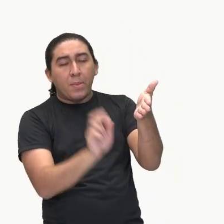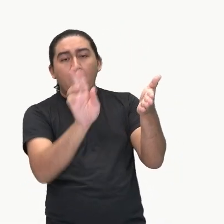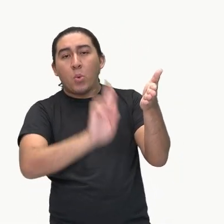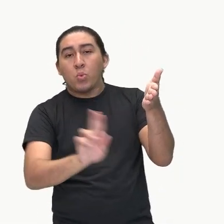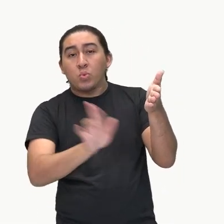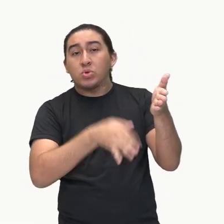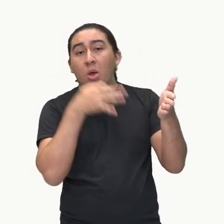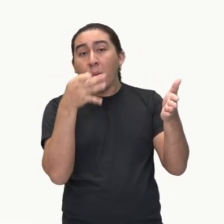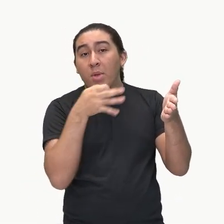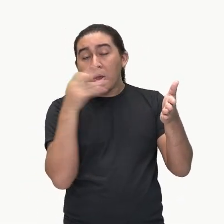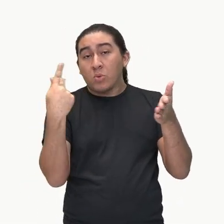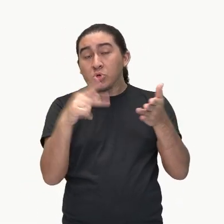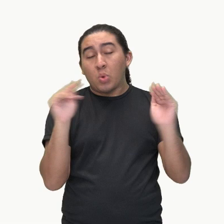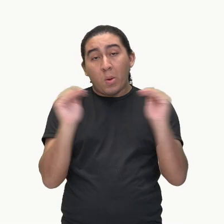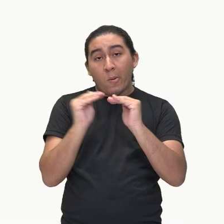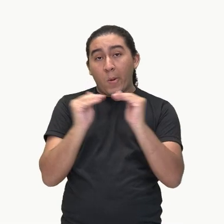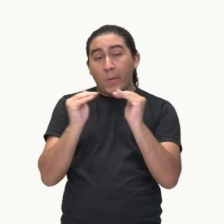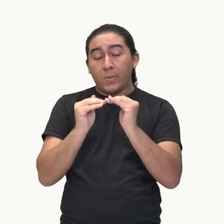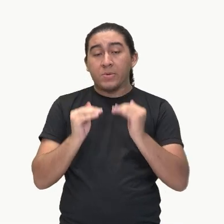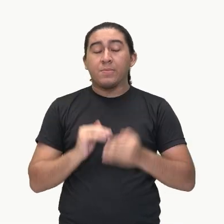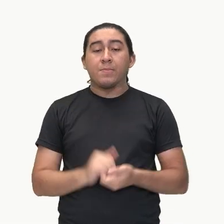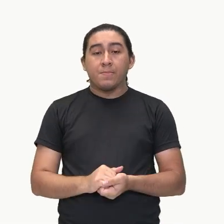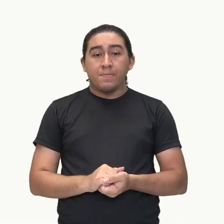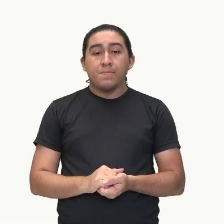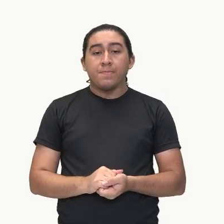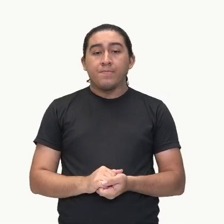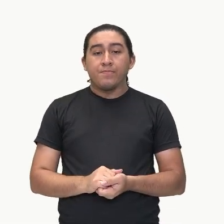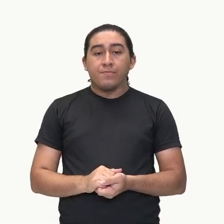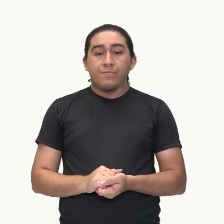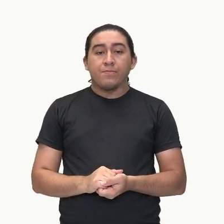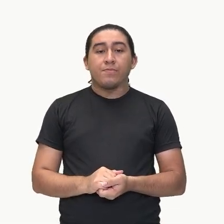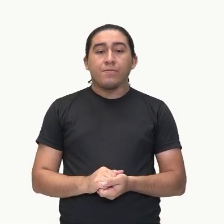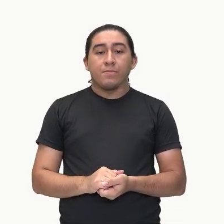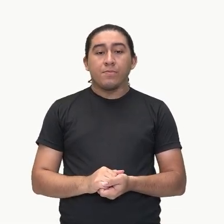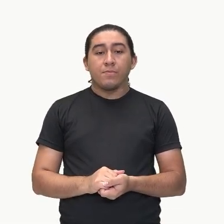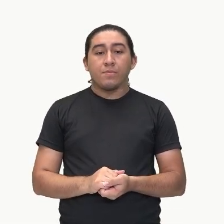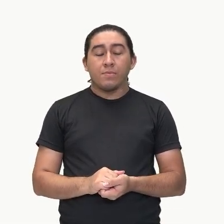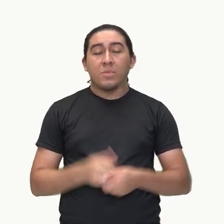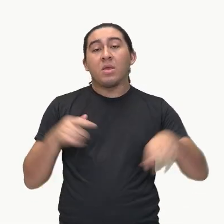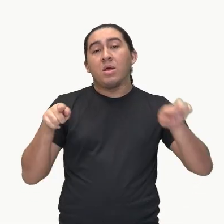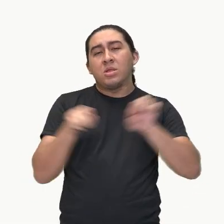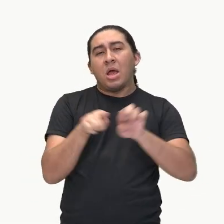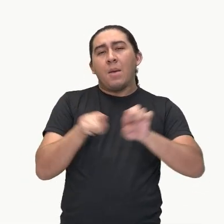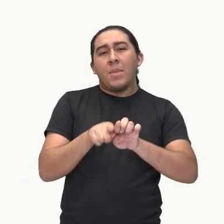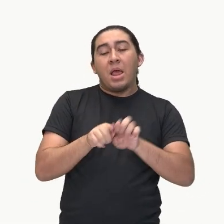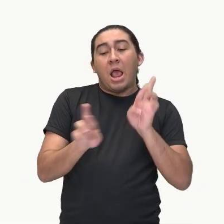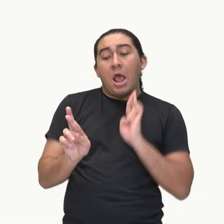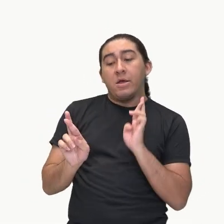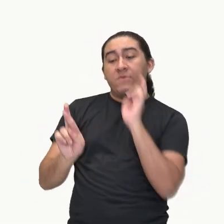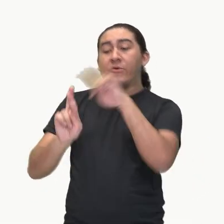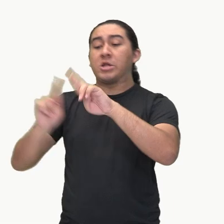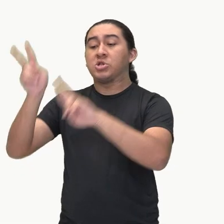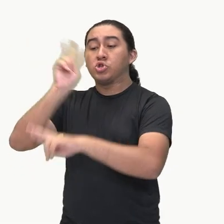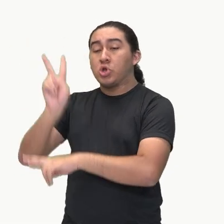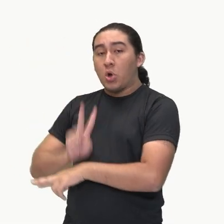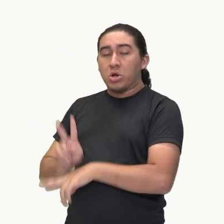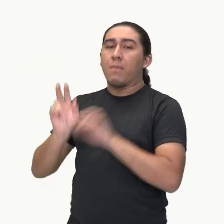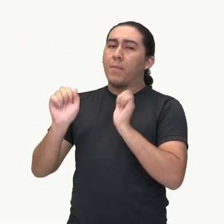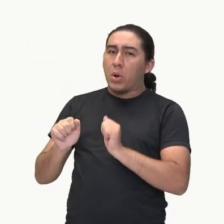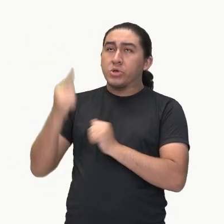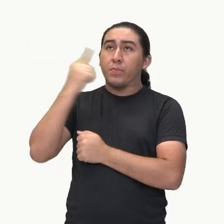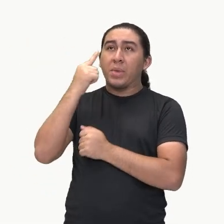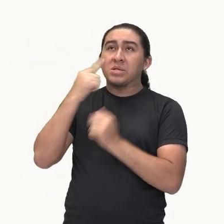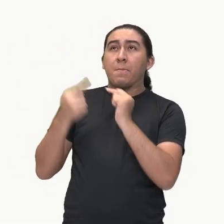o seu ponto de vista. Também, alusões históricas. Você pode recorrer a um fato histórico,